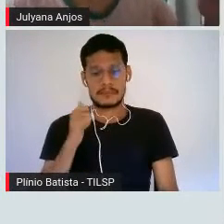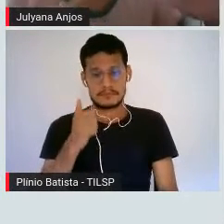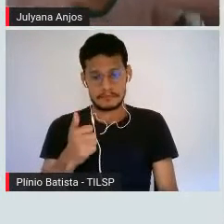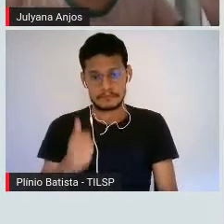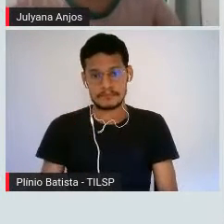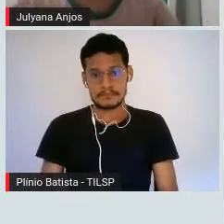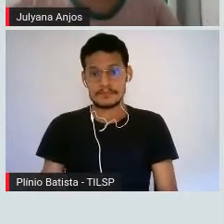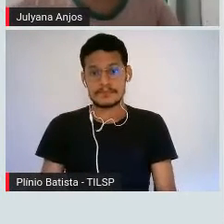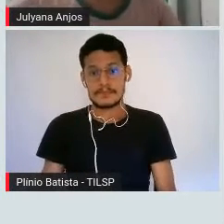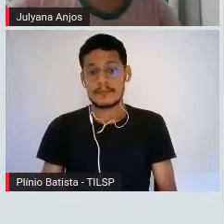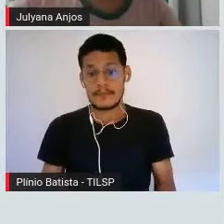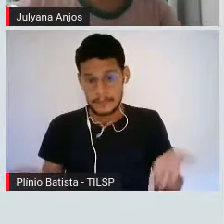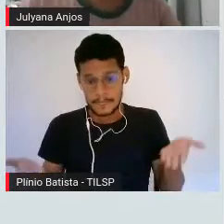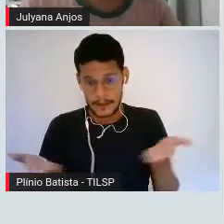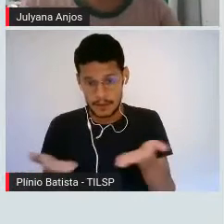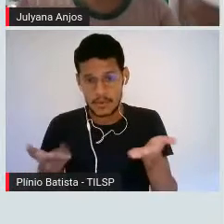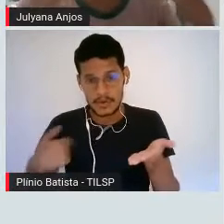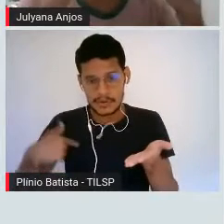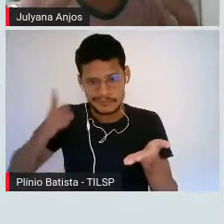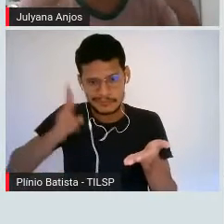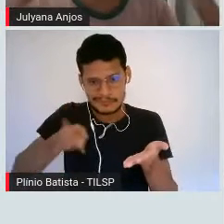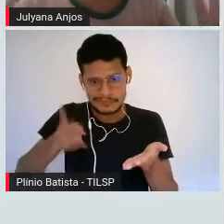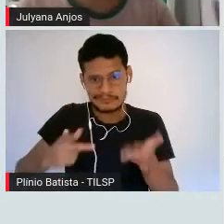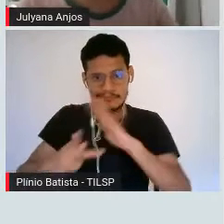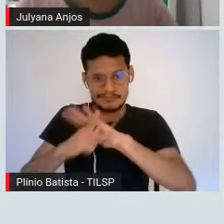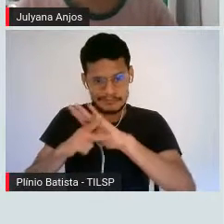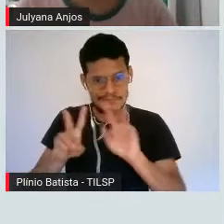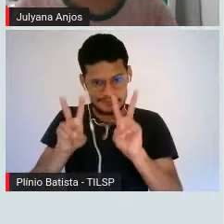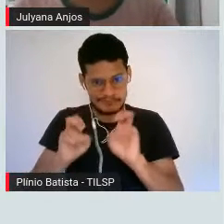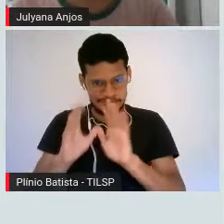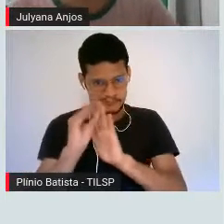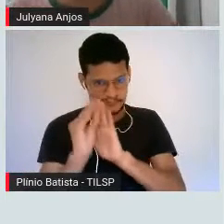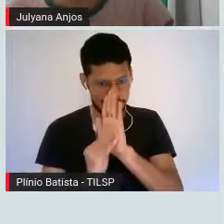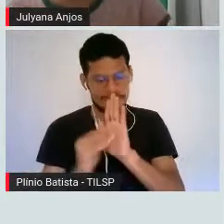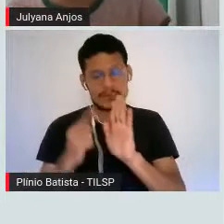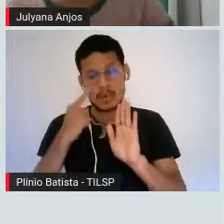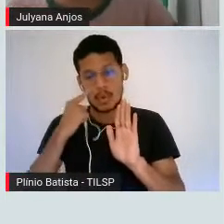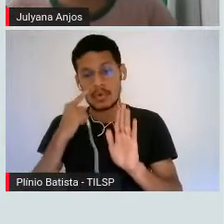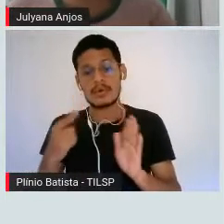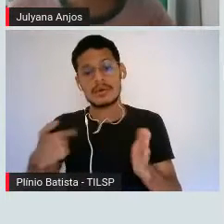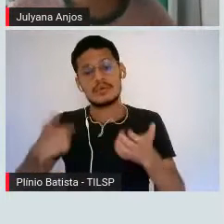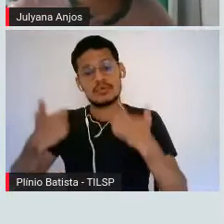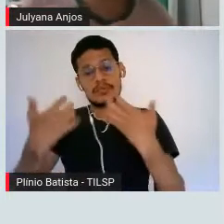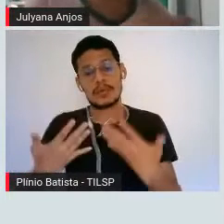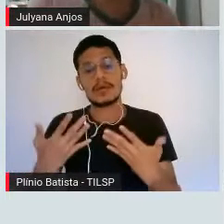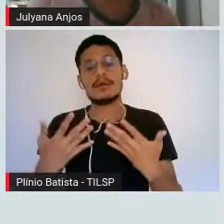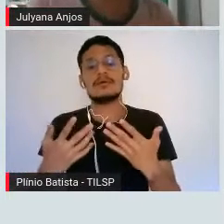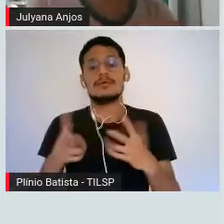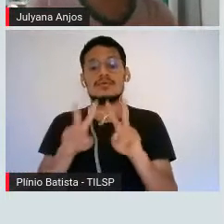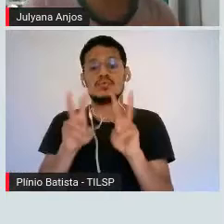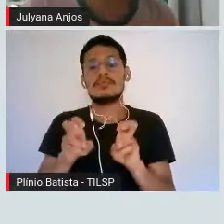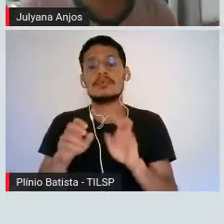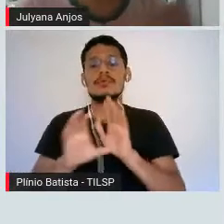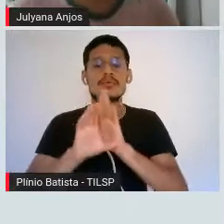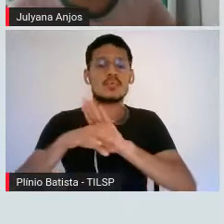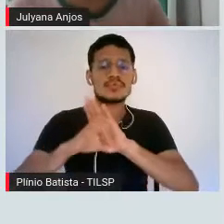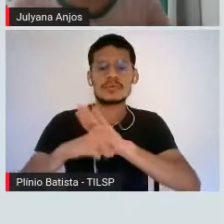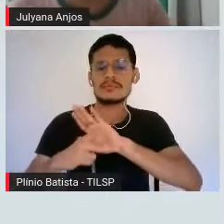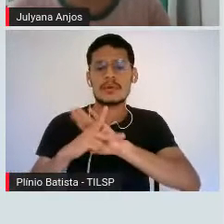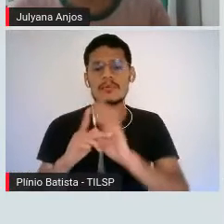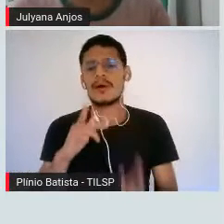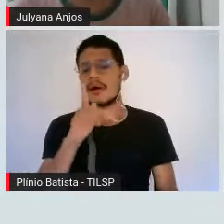Seguindo agora, dando a continuidade para o nosso estudo de bioquímica, a gente tem que falar do conceito de água, tá?